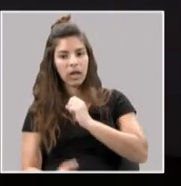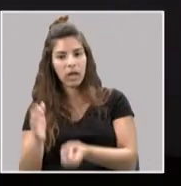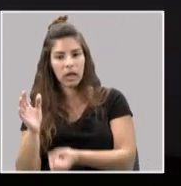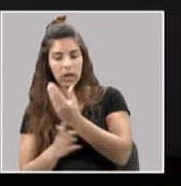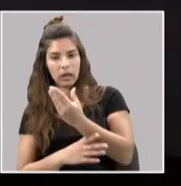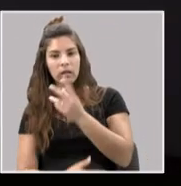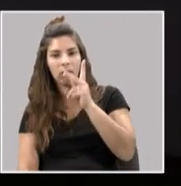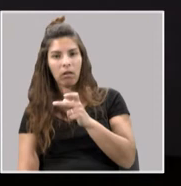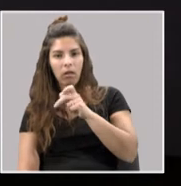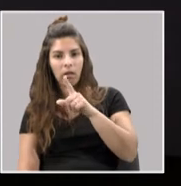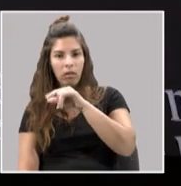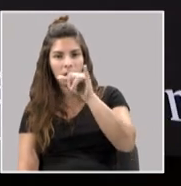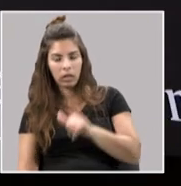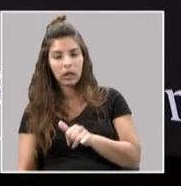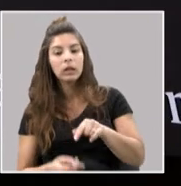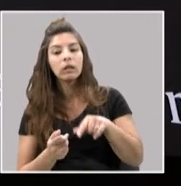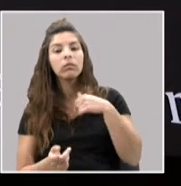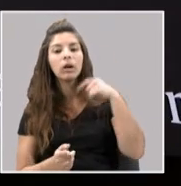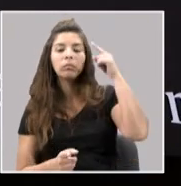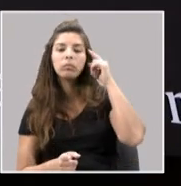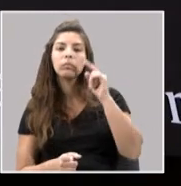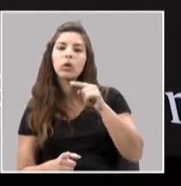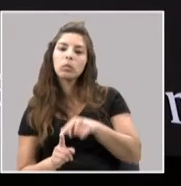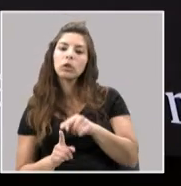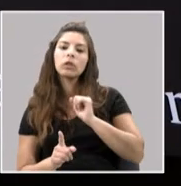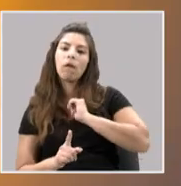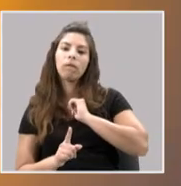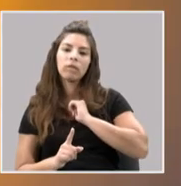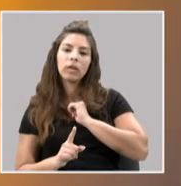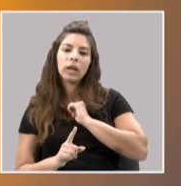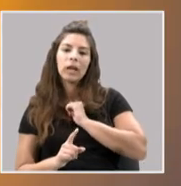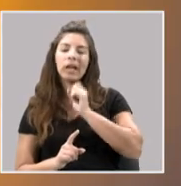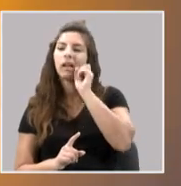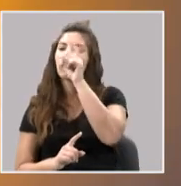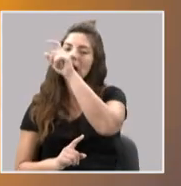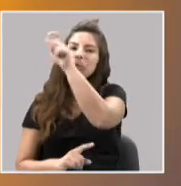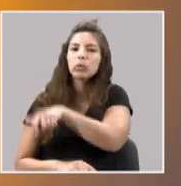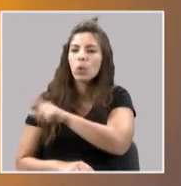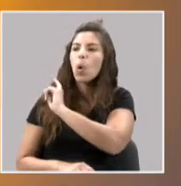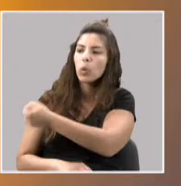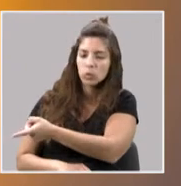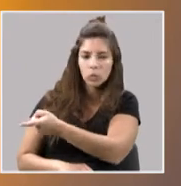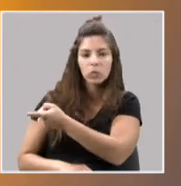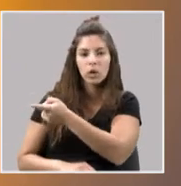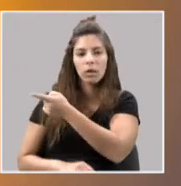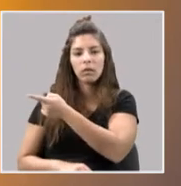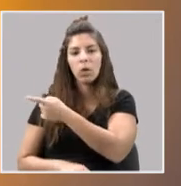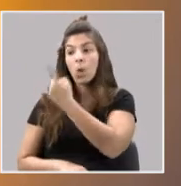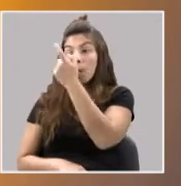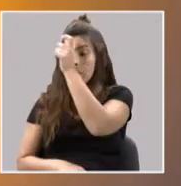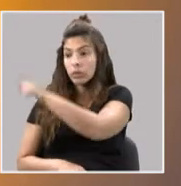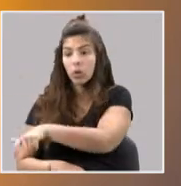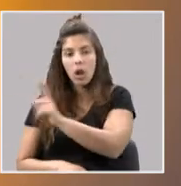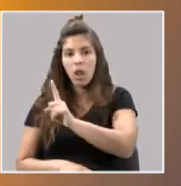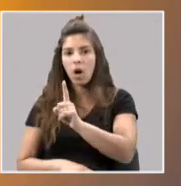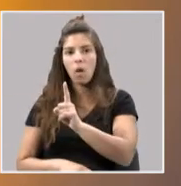minha personagem, a Kaylee. Tive de pensar que o meu objectivo era perceber quem é esta pessoa, quem... Porque esta pessoa